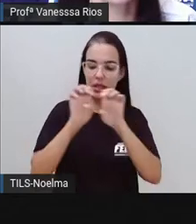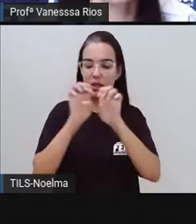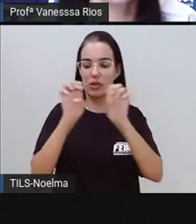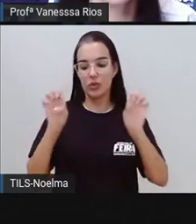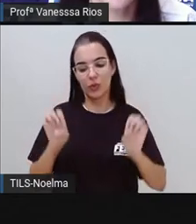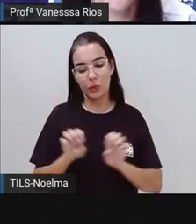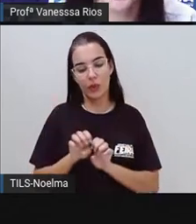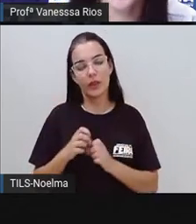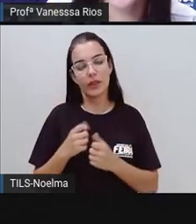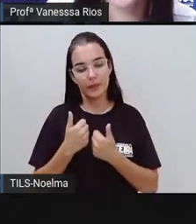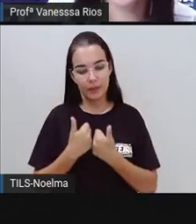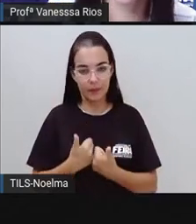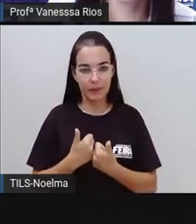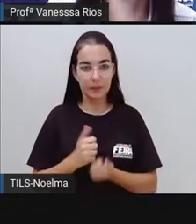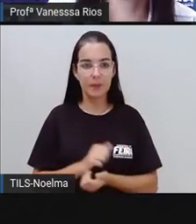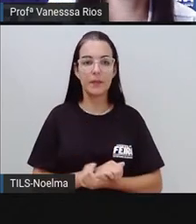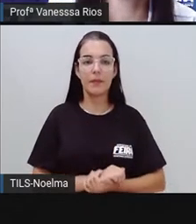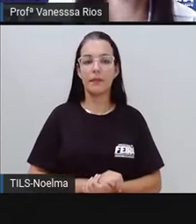nesta videoaula.